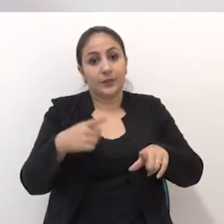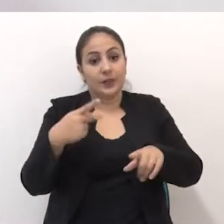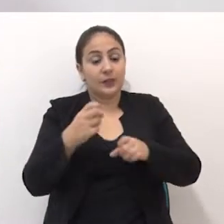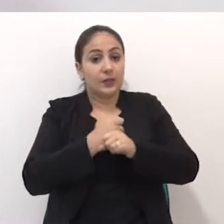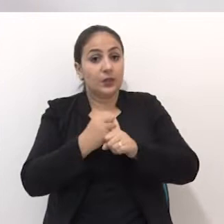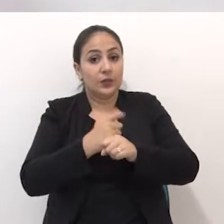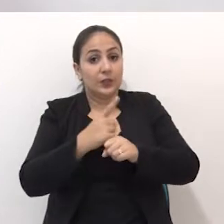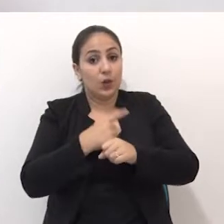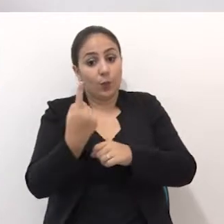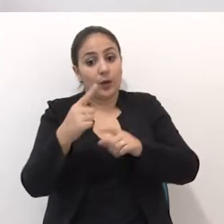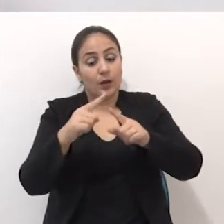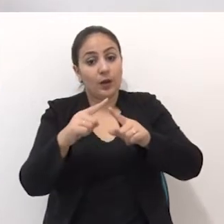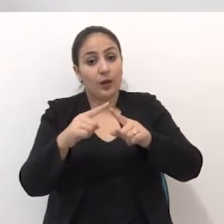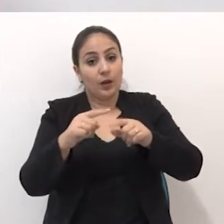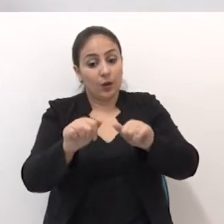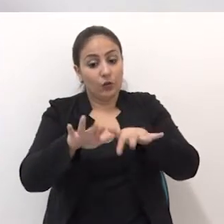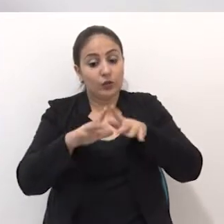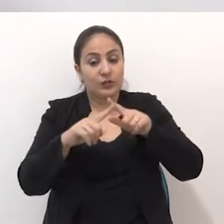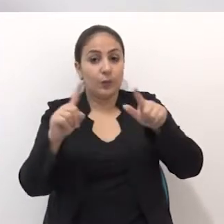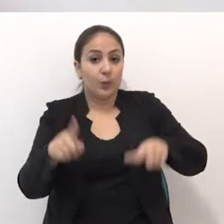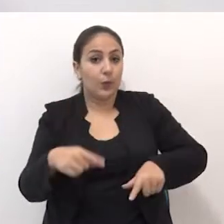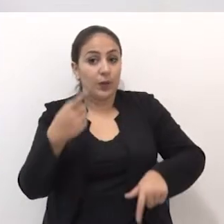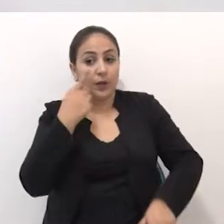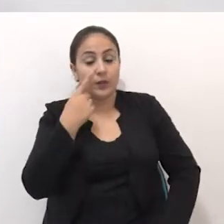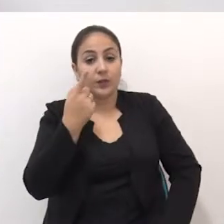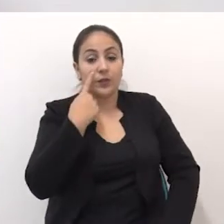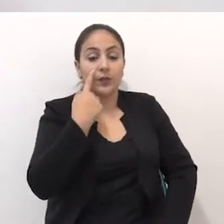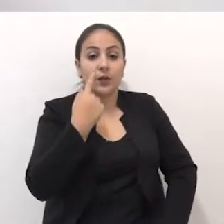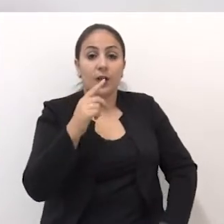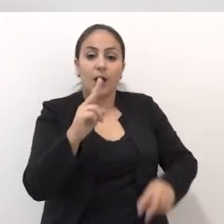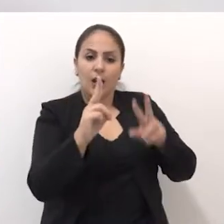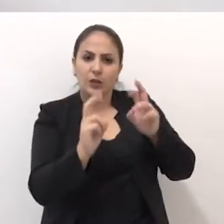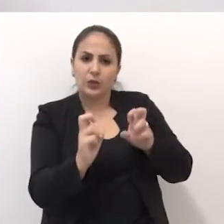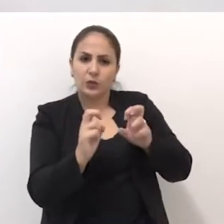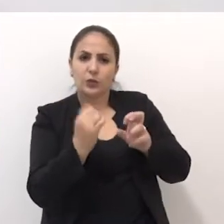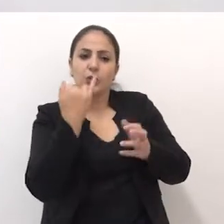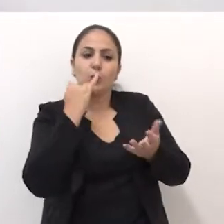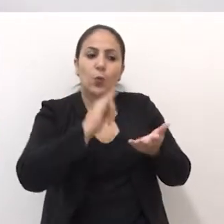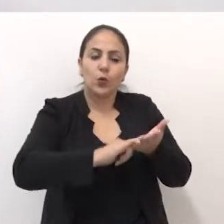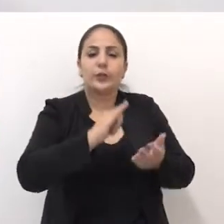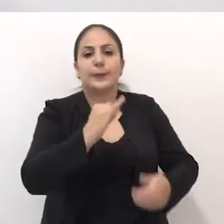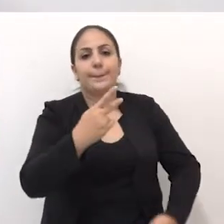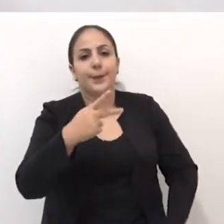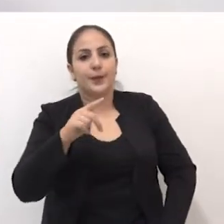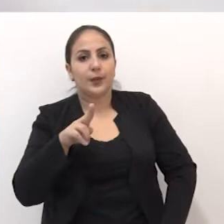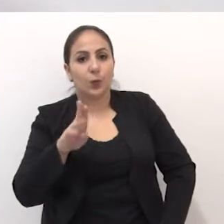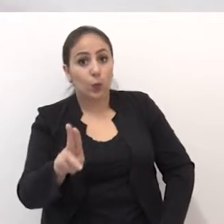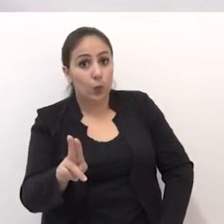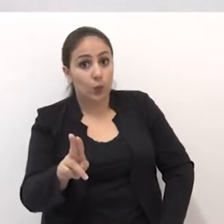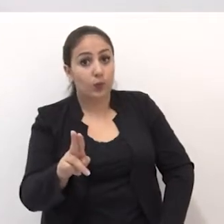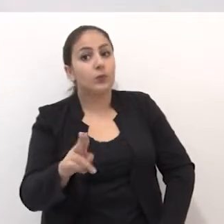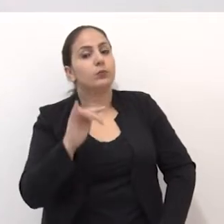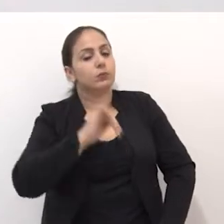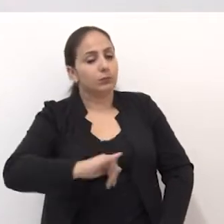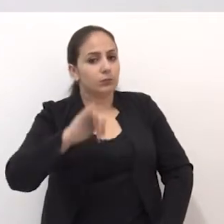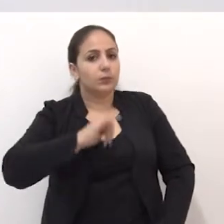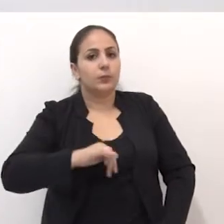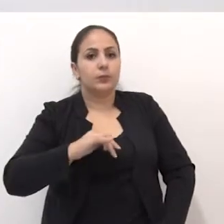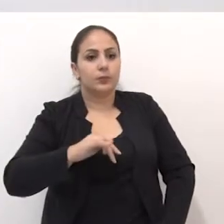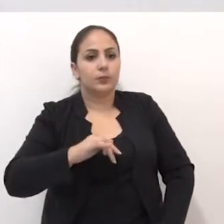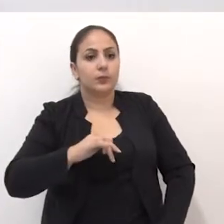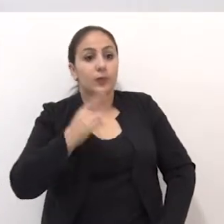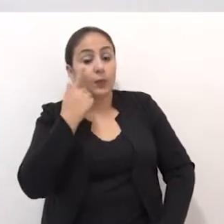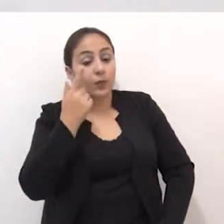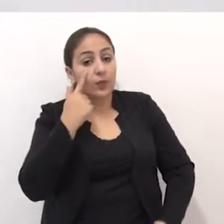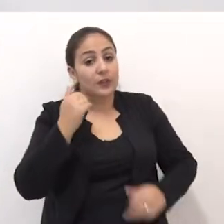teremos uma audiência pública que vai definir a questão do IPTU, importantíssimo, que vai mexer para mais